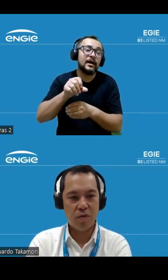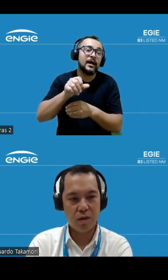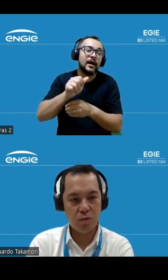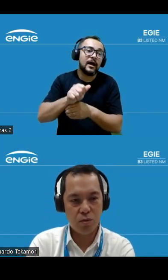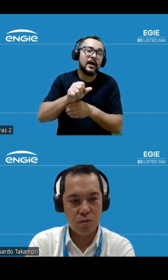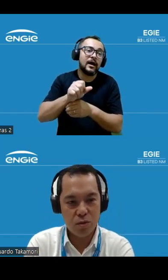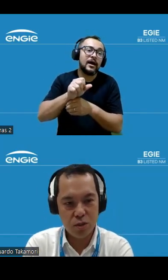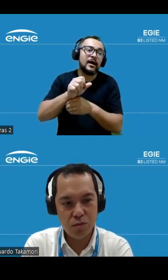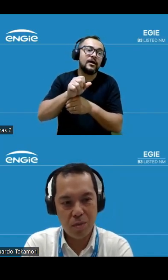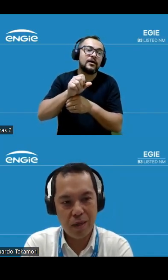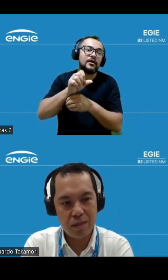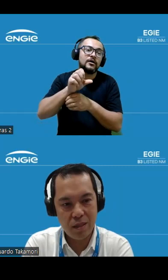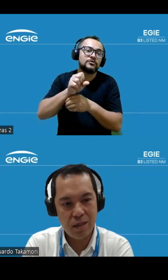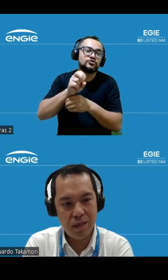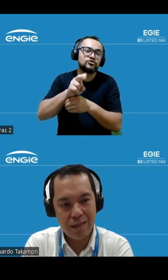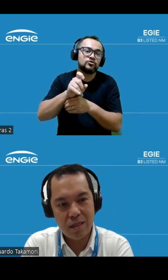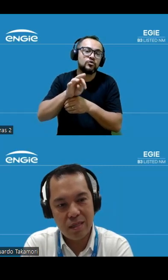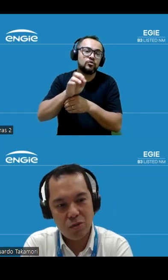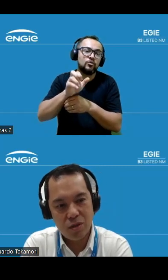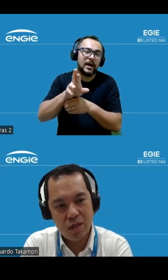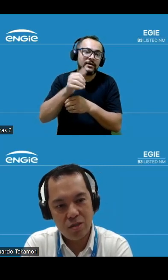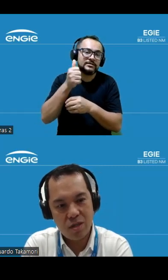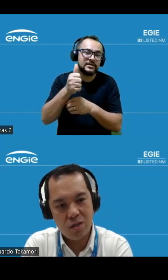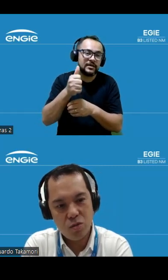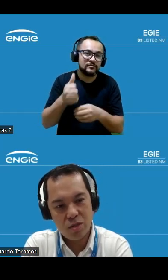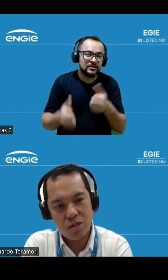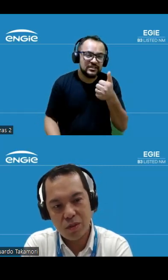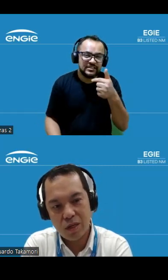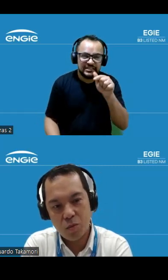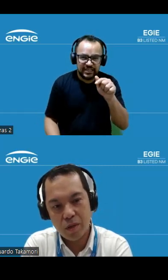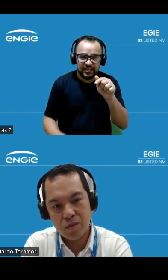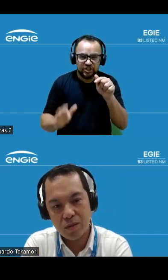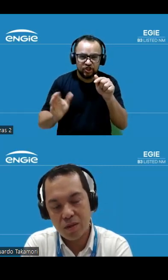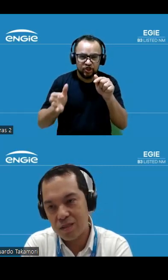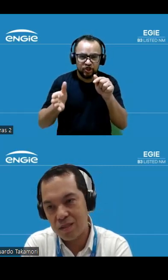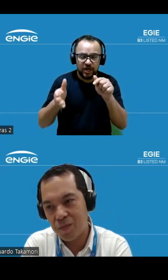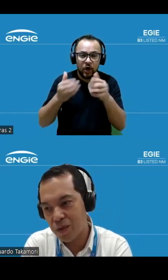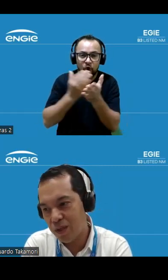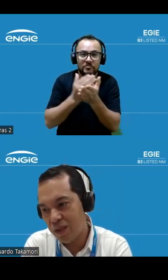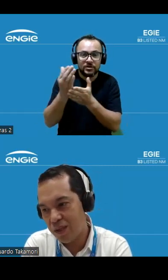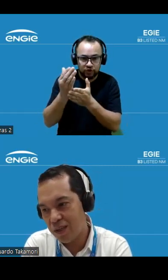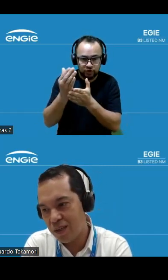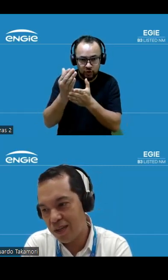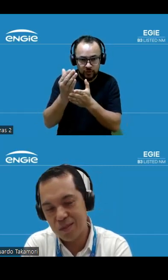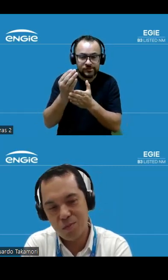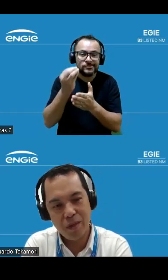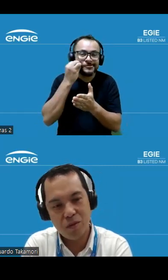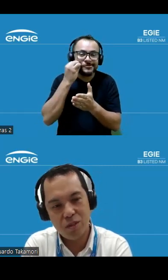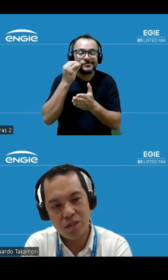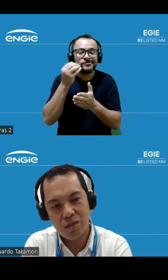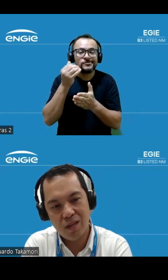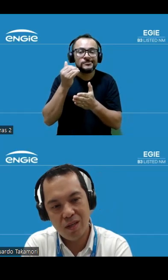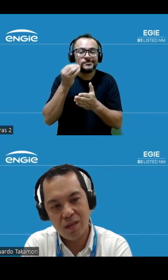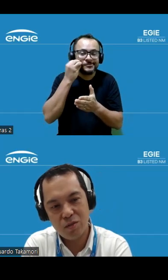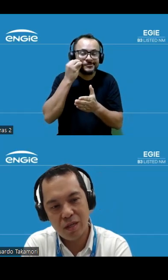Ao final do segundo trimestre, 17 unidades geradoras já tinham entrado em operação em teste e, nesse momento,